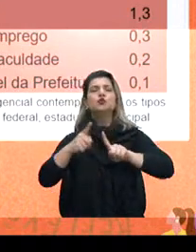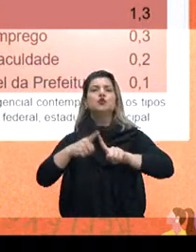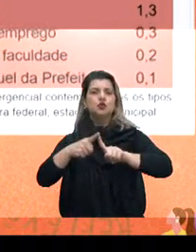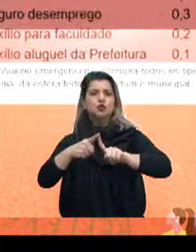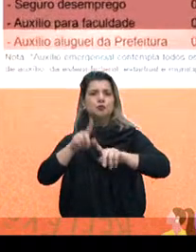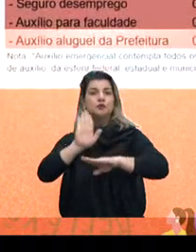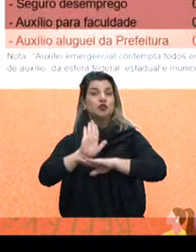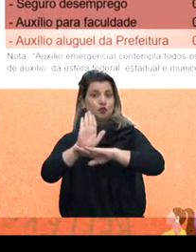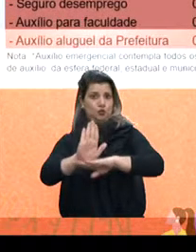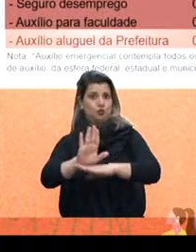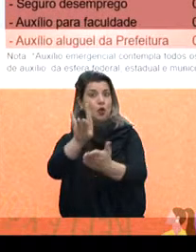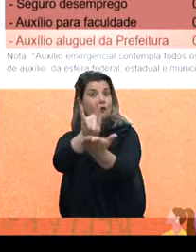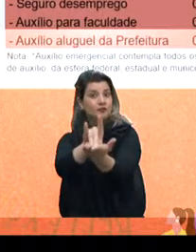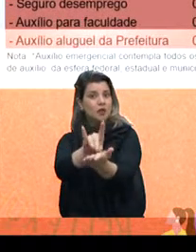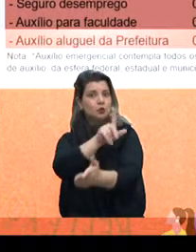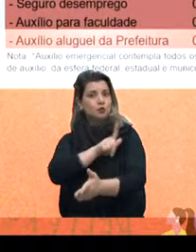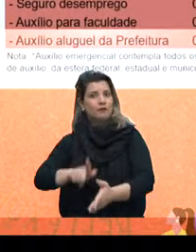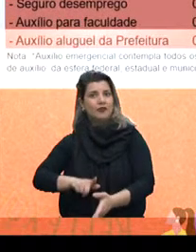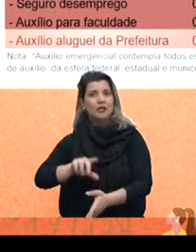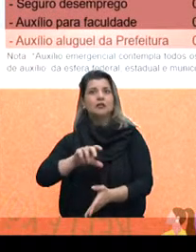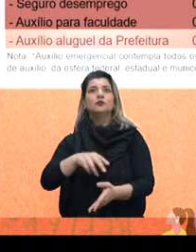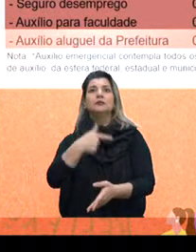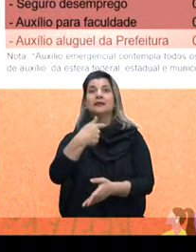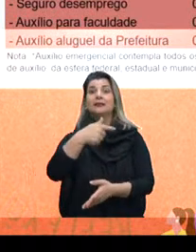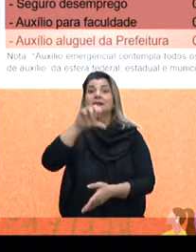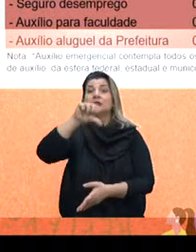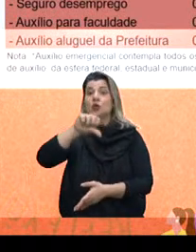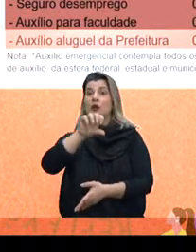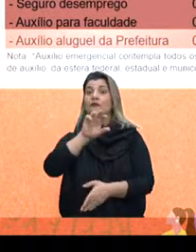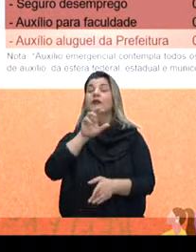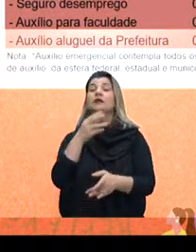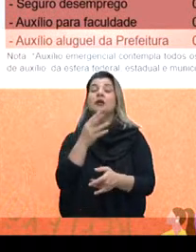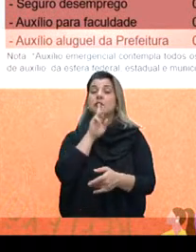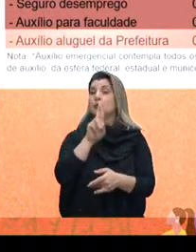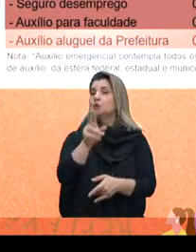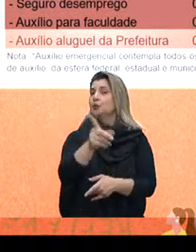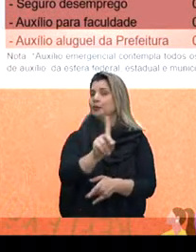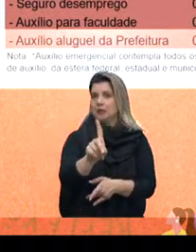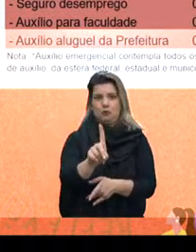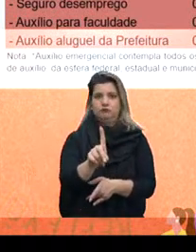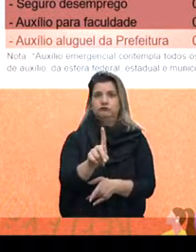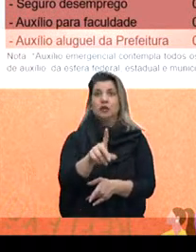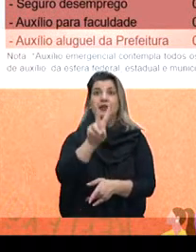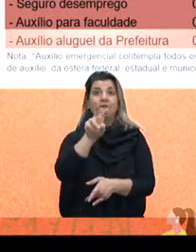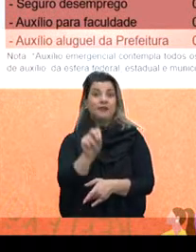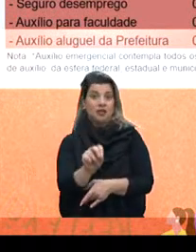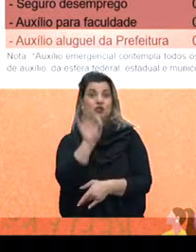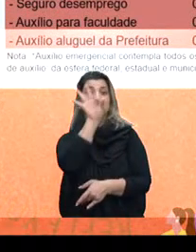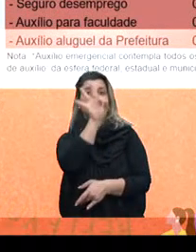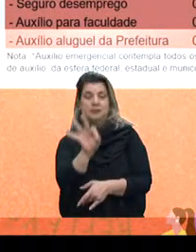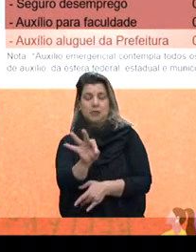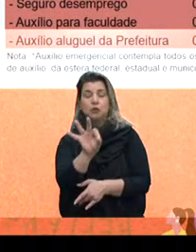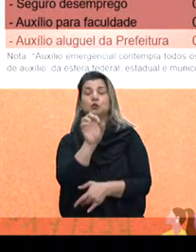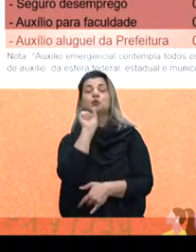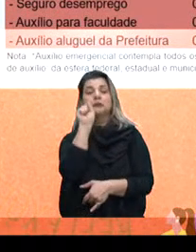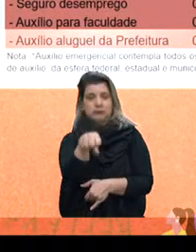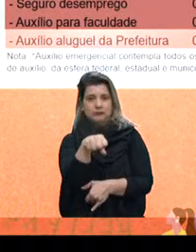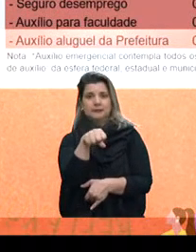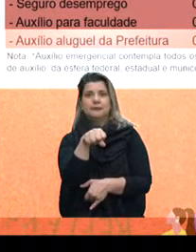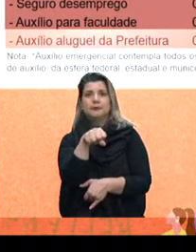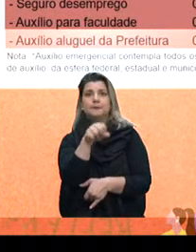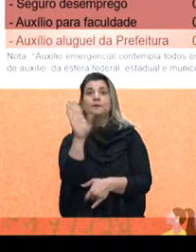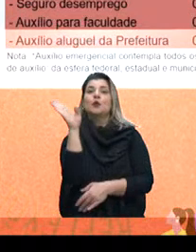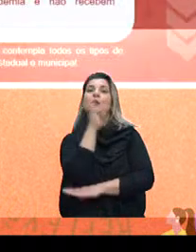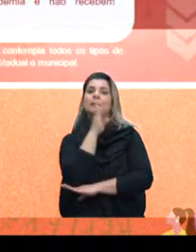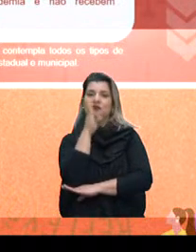Então, 79% disse não, não tive, 20% recebeu algum auxílio. O emergencial, como a gente bem sabe, que se